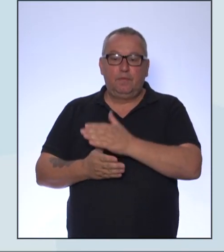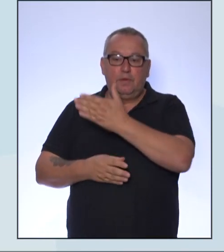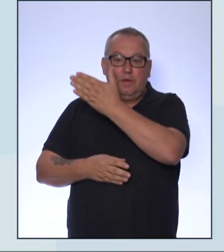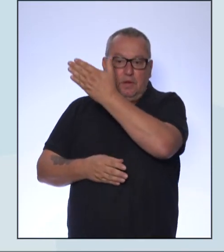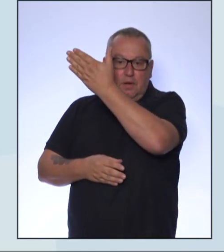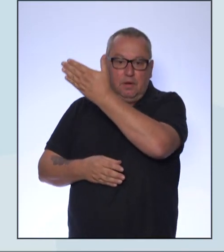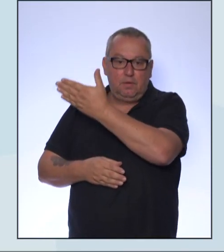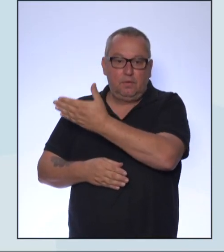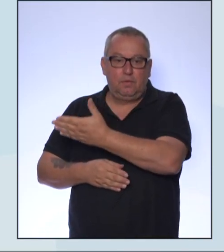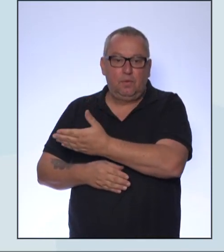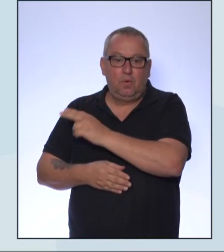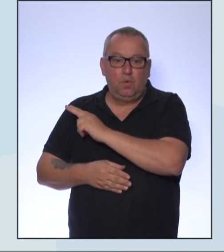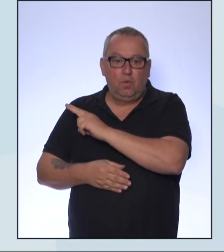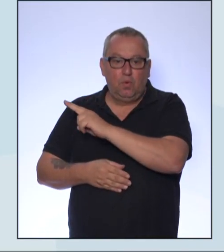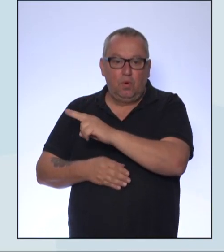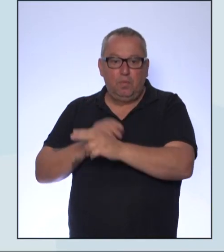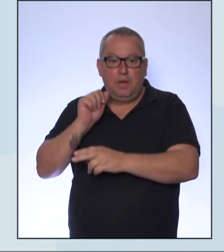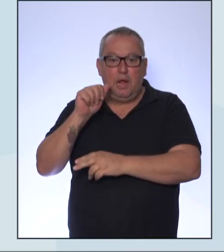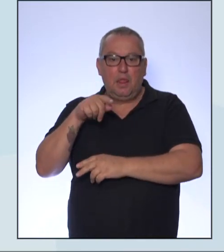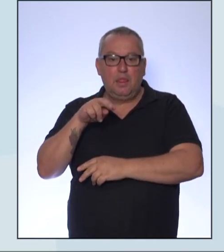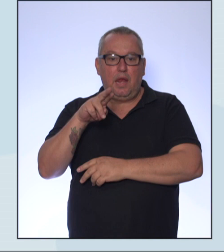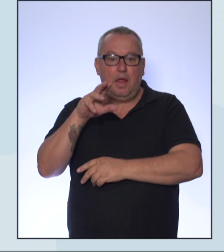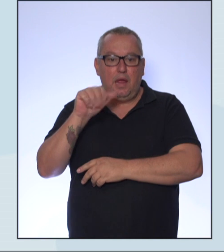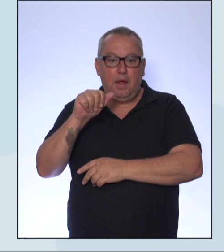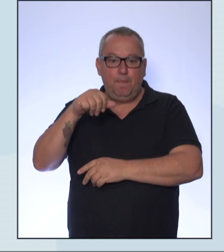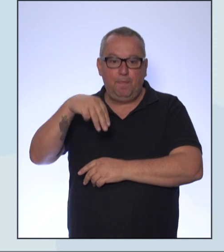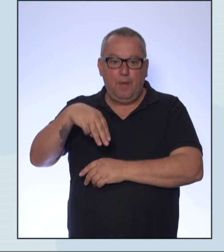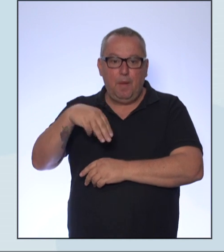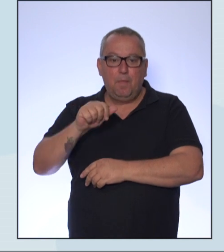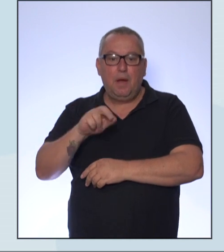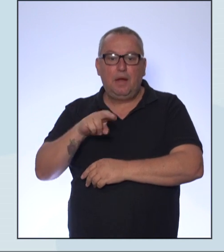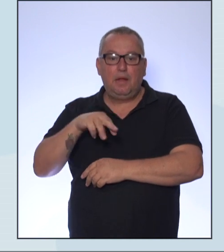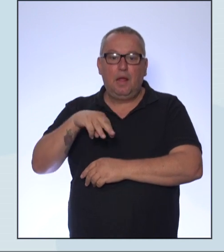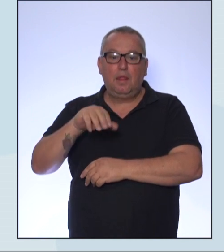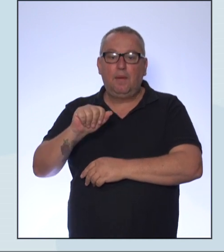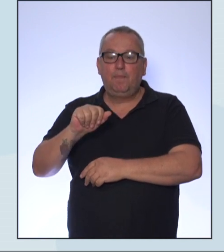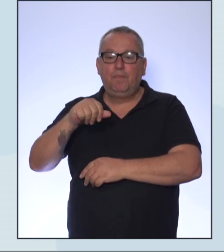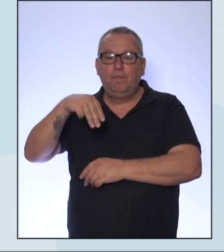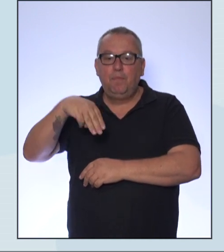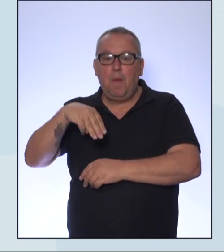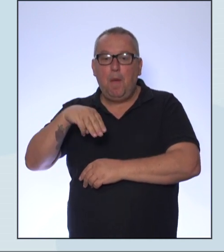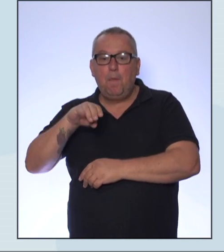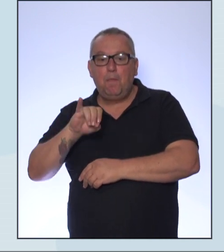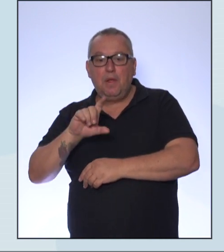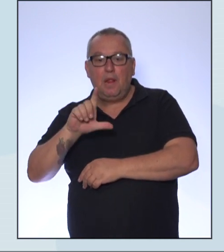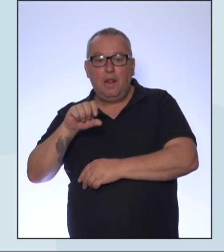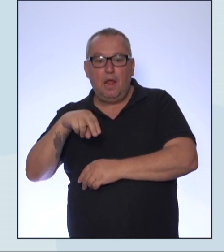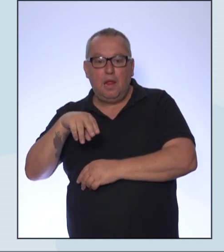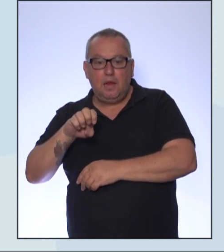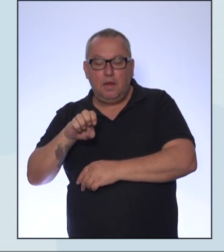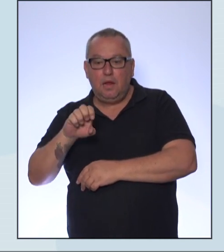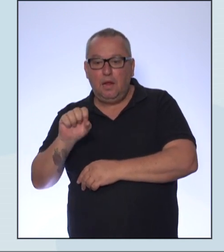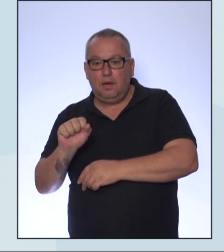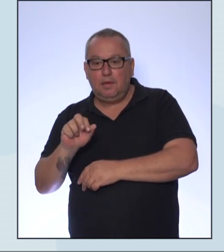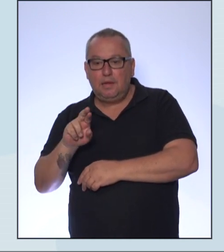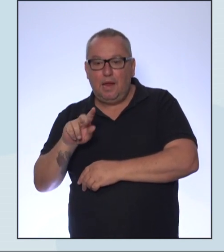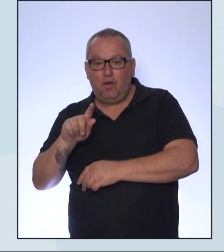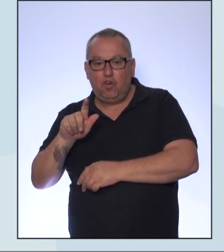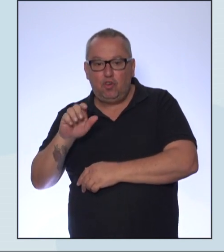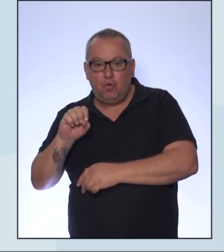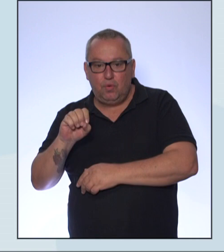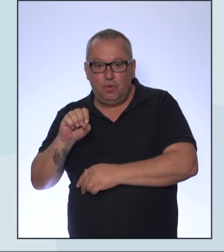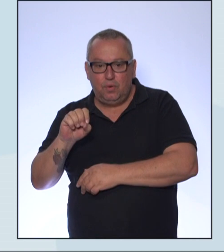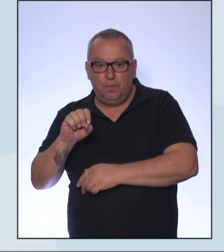apresentar. A professora Mariana, que vai aparecer em um vídeo para vocês. Eu, que sou a professora Meliane. E o